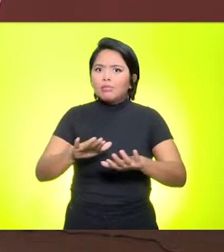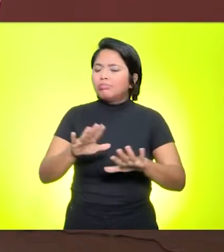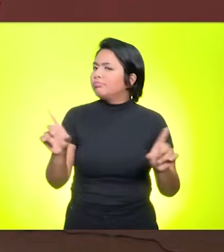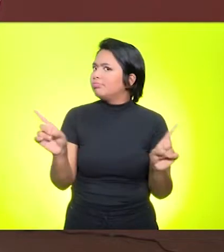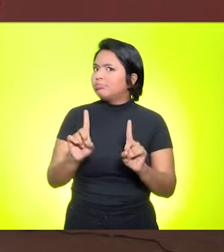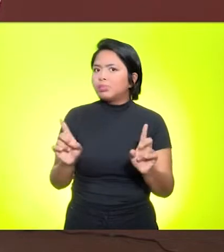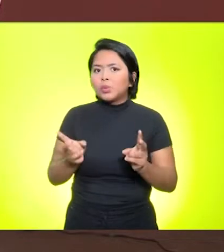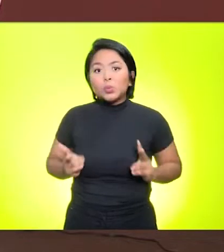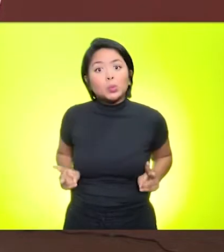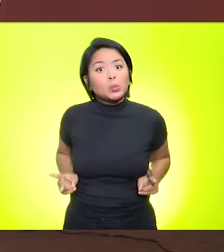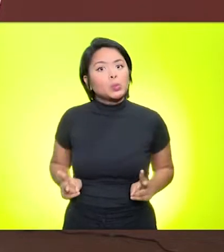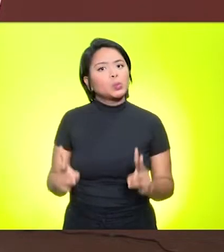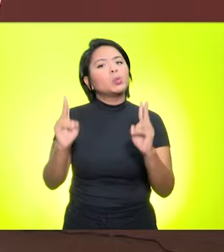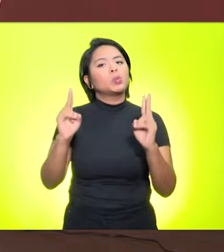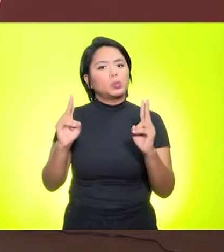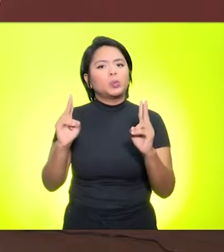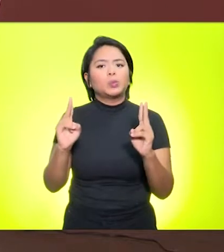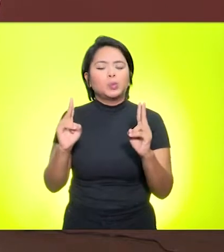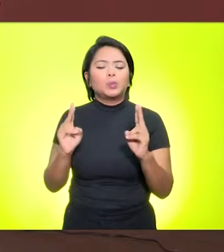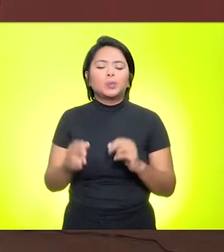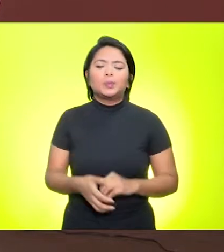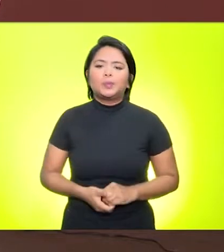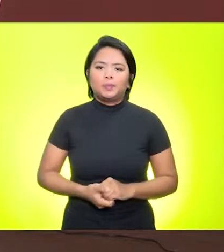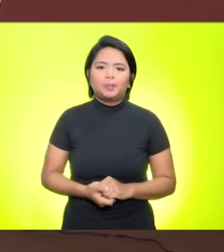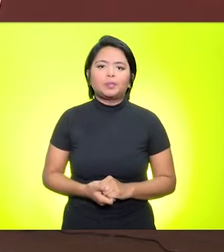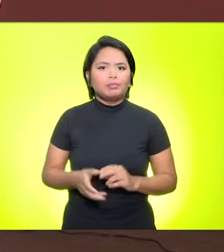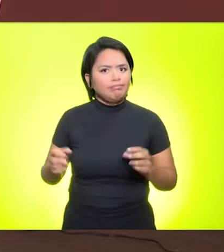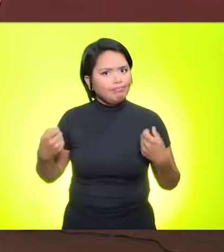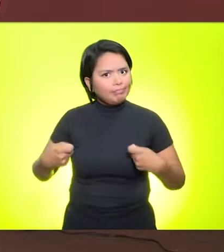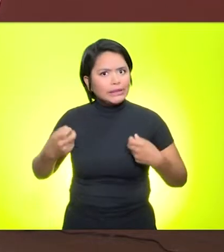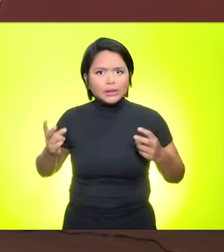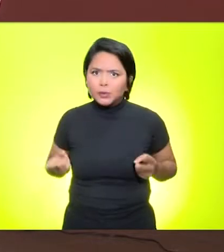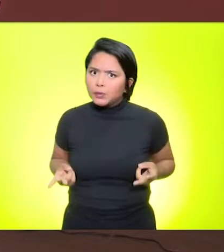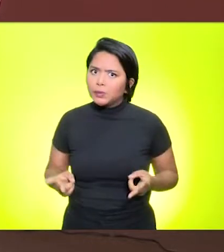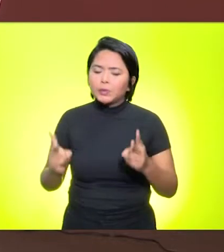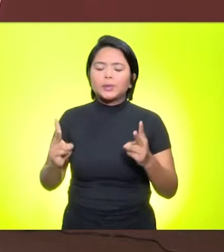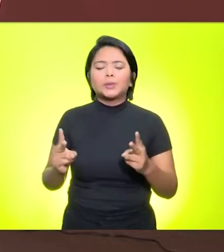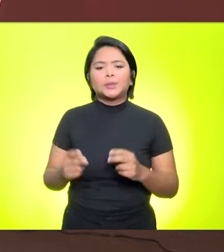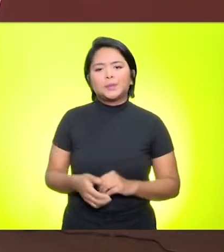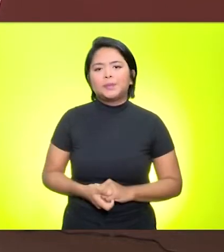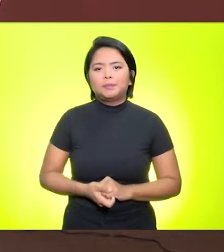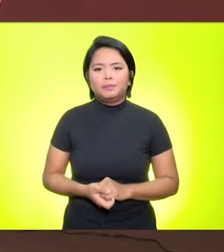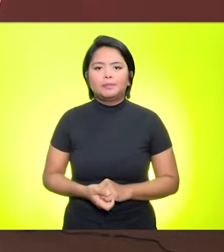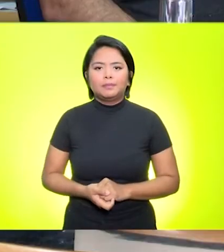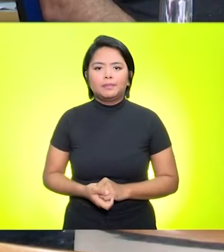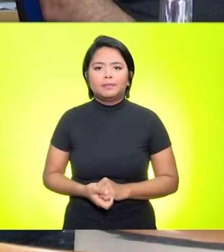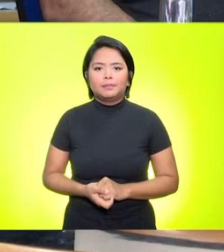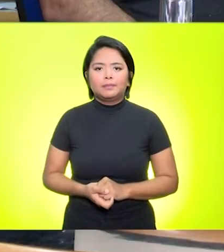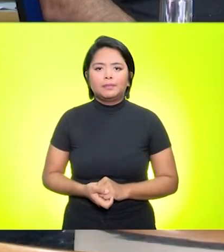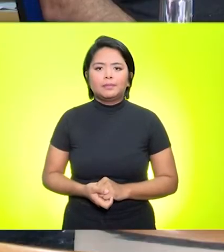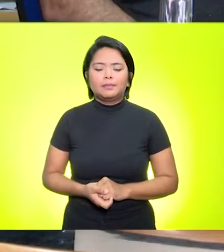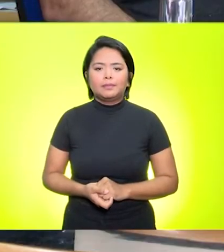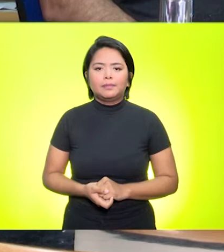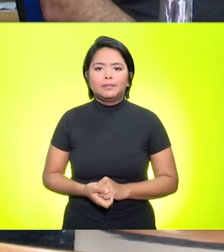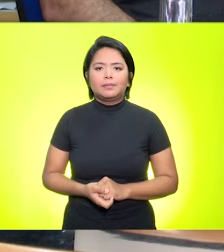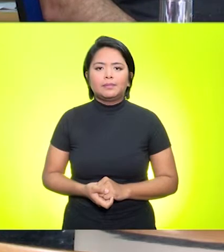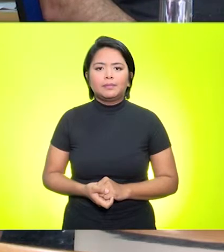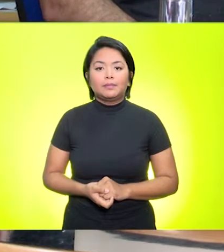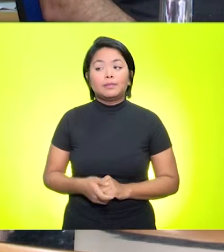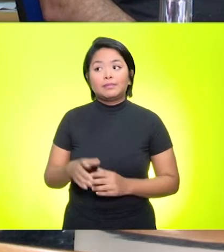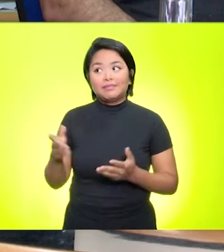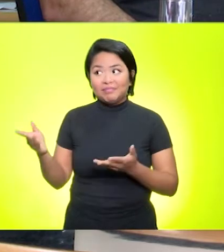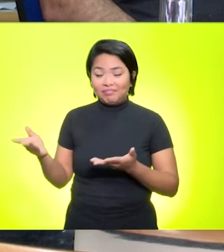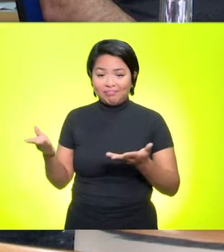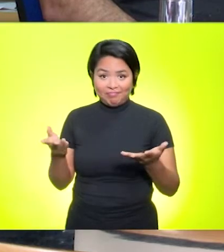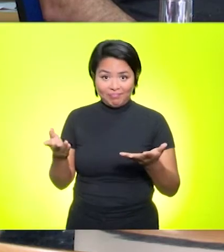em momento algum. Ela tem que realmente continuar. E, professor